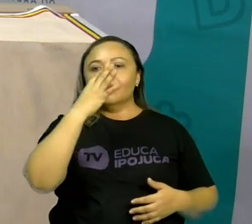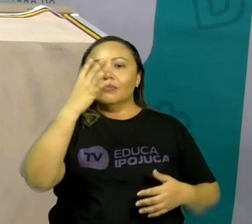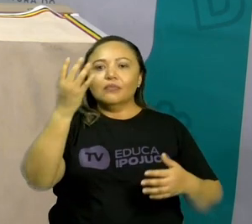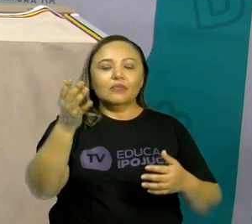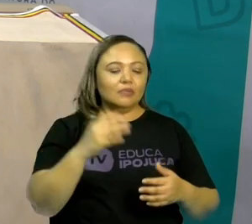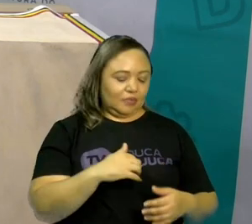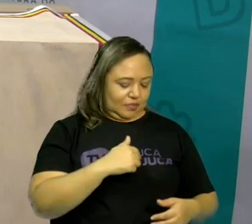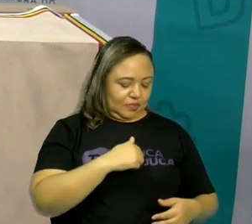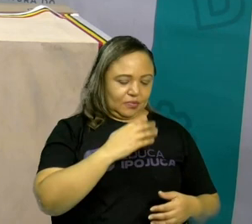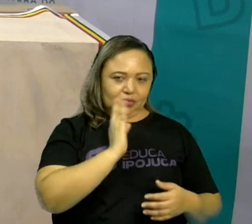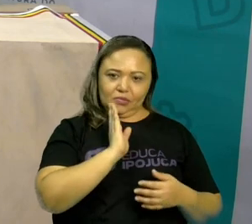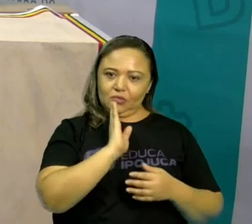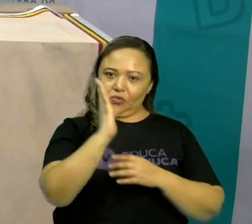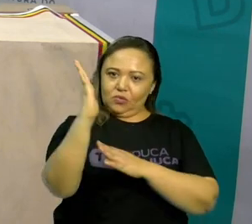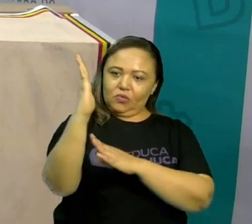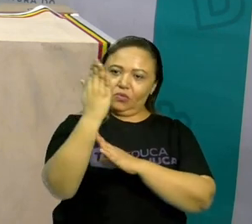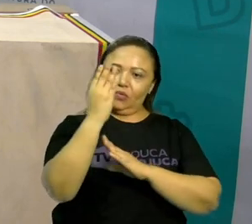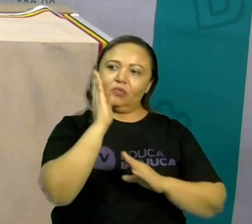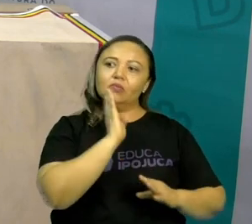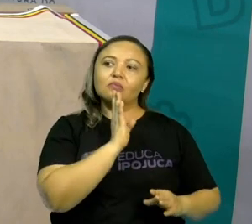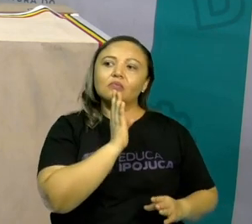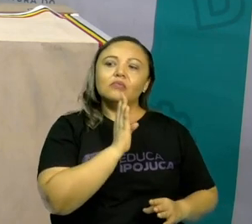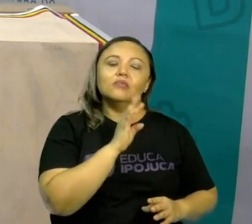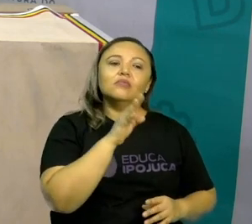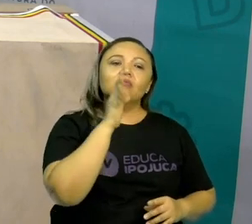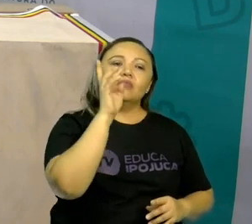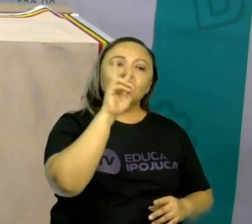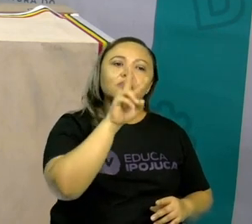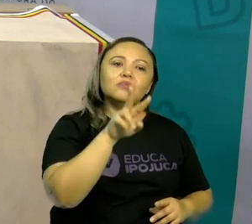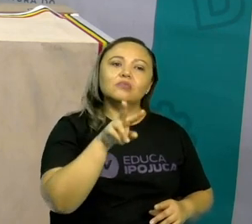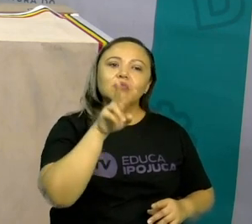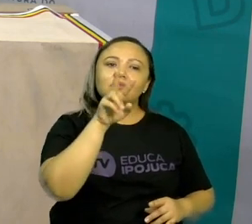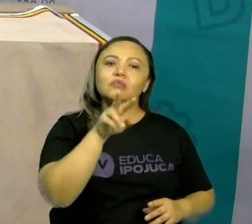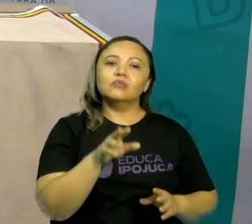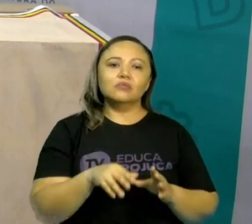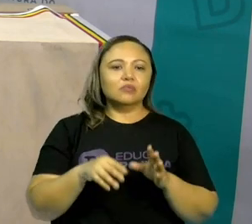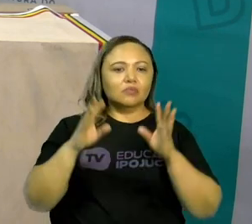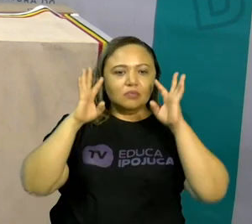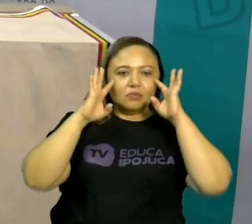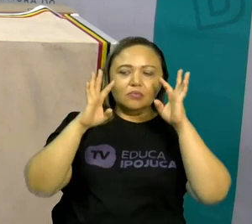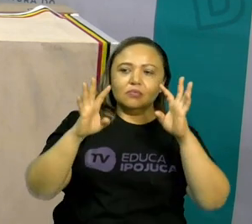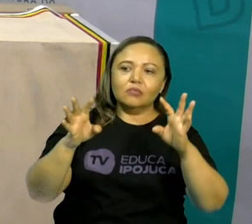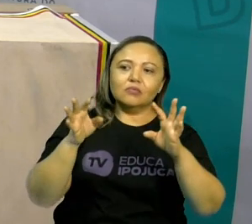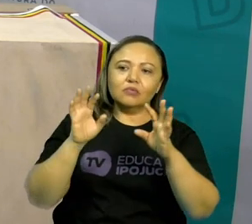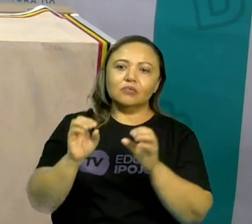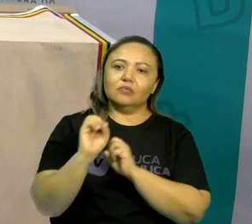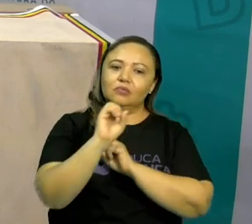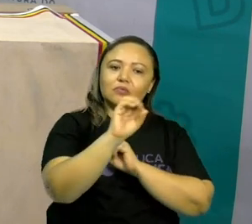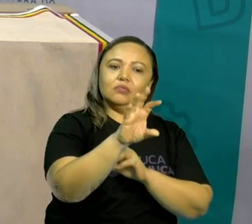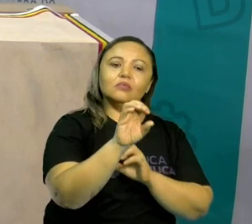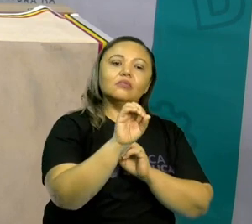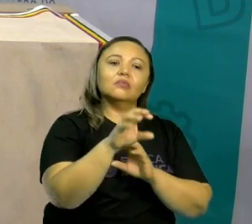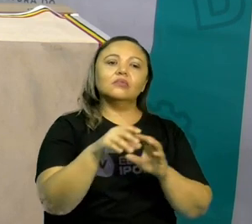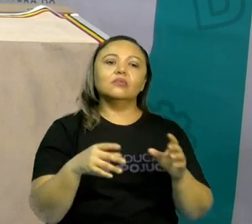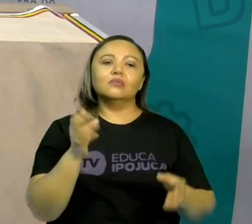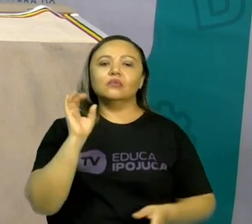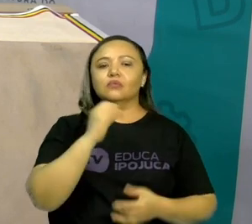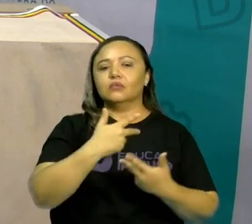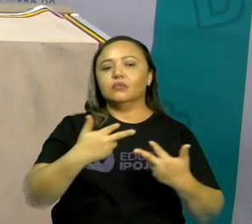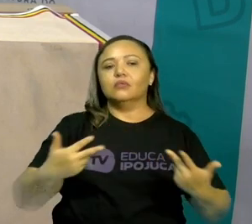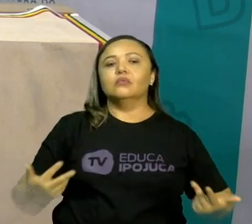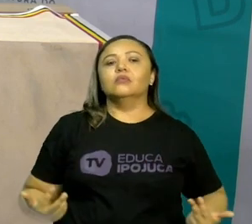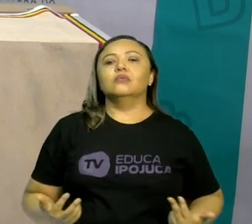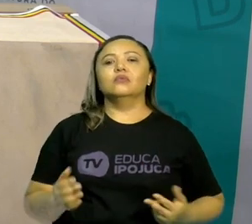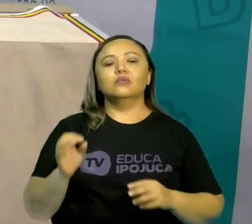espelho tem bons conselhos. É só você prestar bem atenção. Pois na ilha a gente vê a cara.